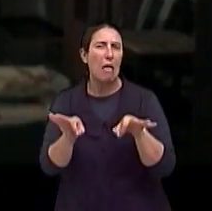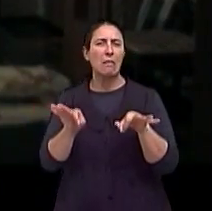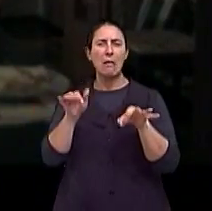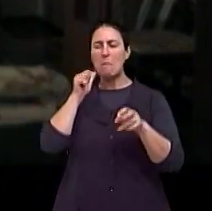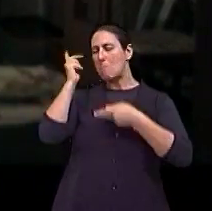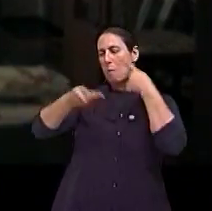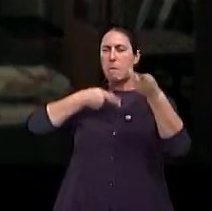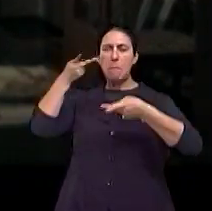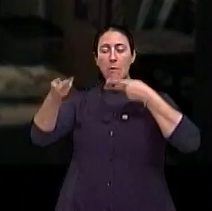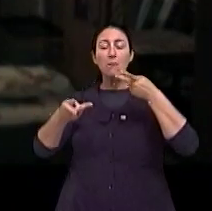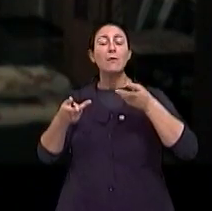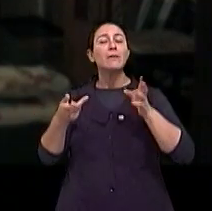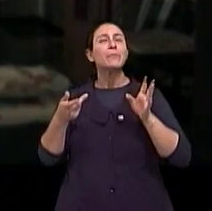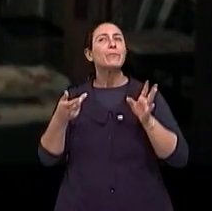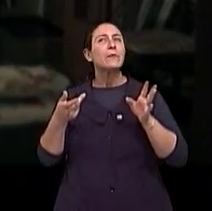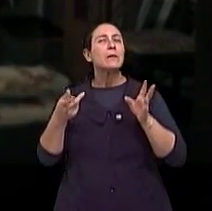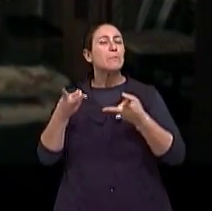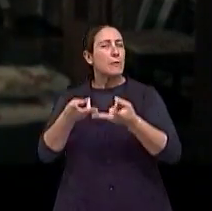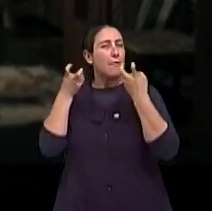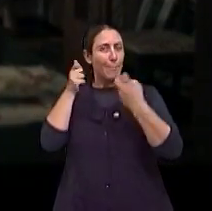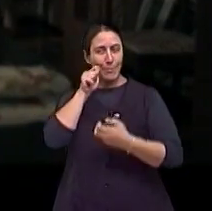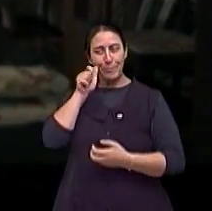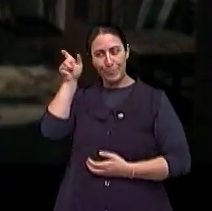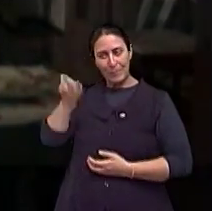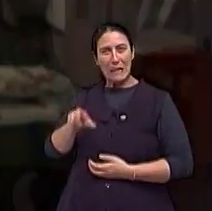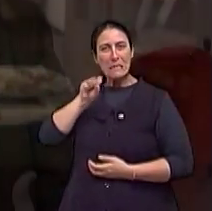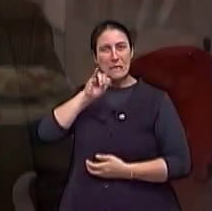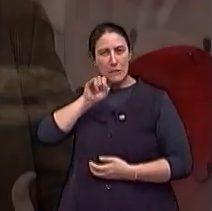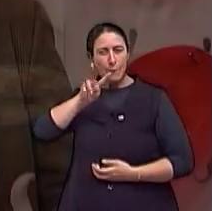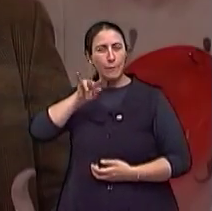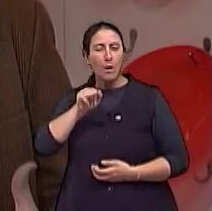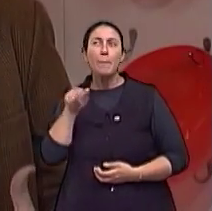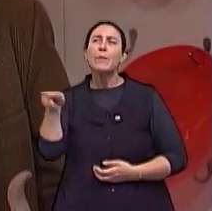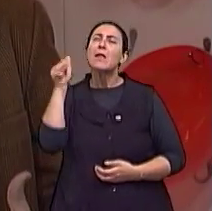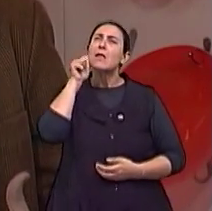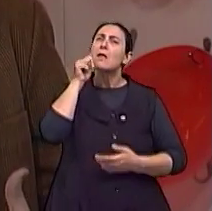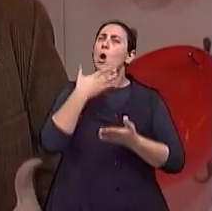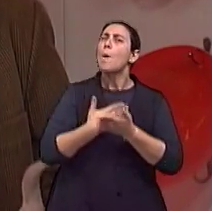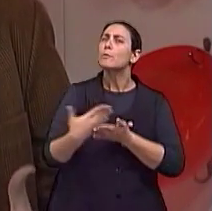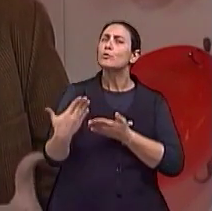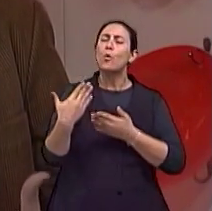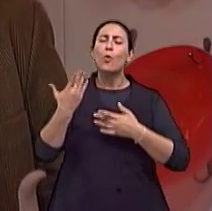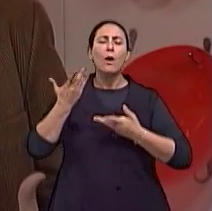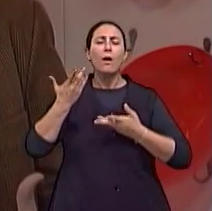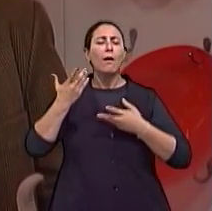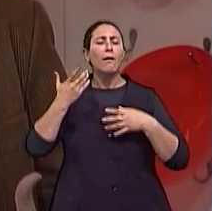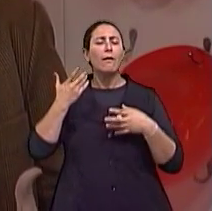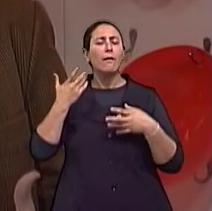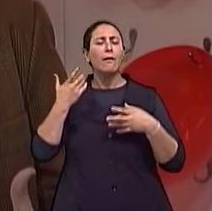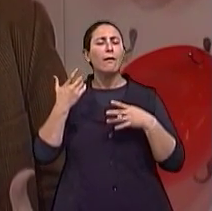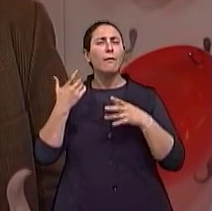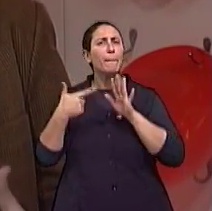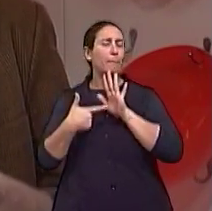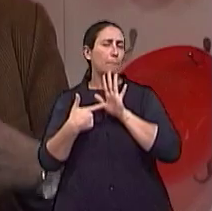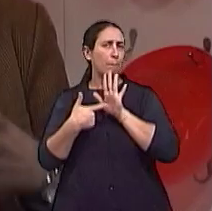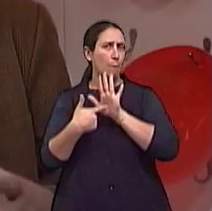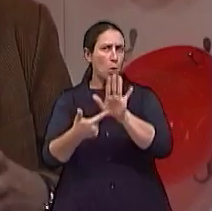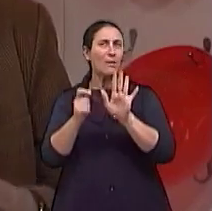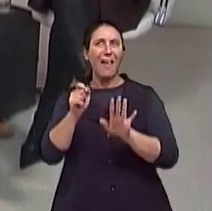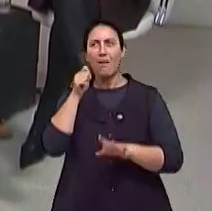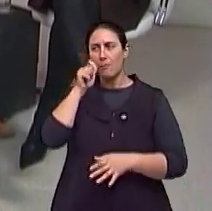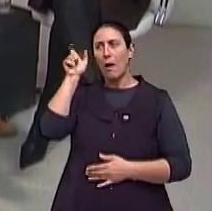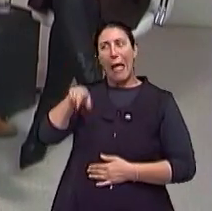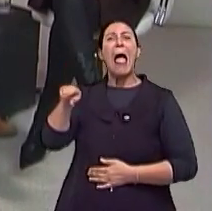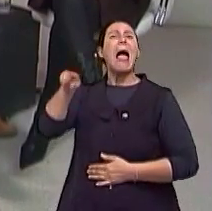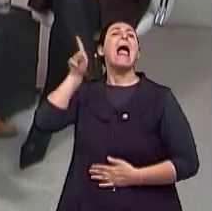acho que é interessante também a forma como essa personagem foi construída, porque ela não... porque não é dado para nós que ela é bom,